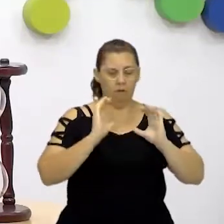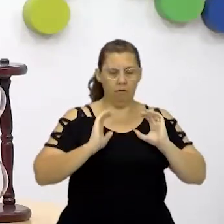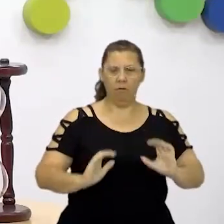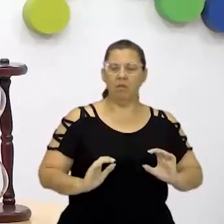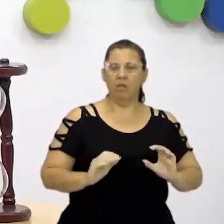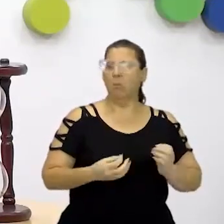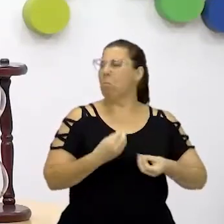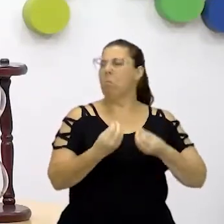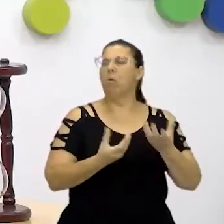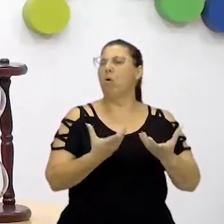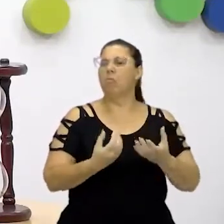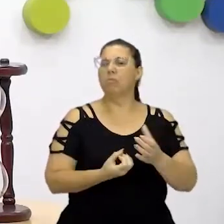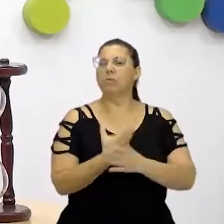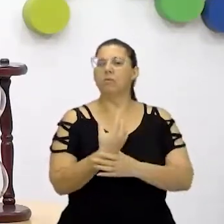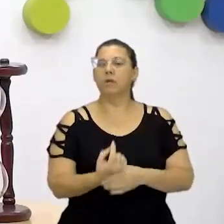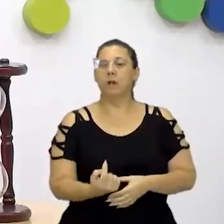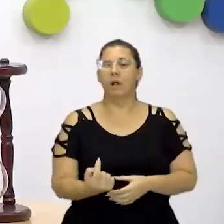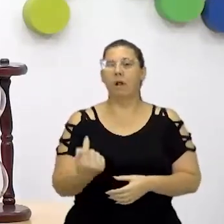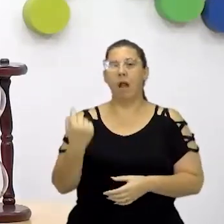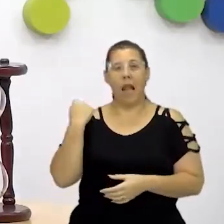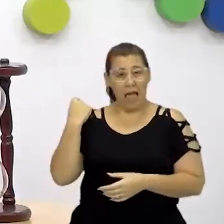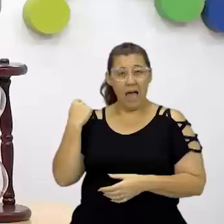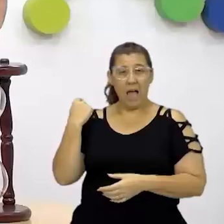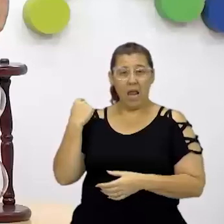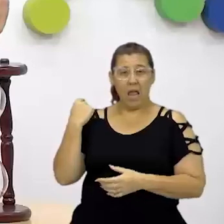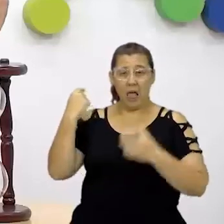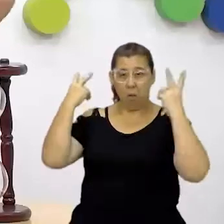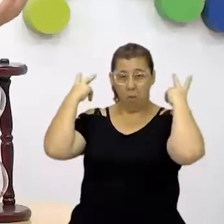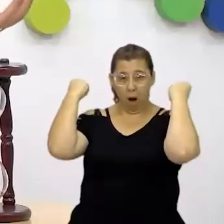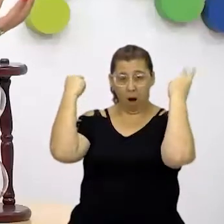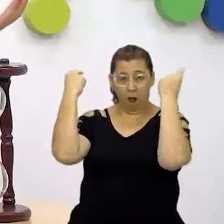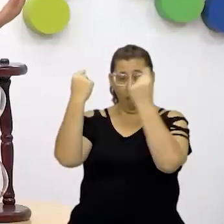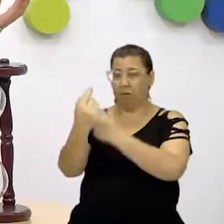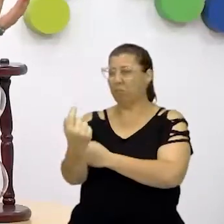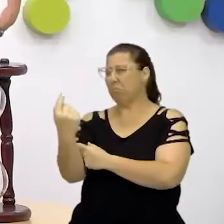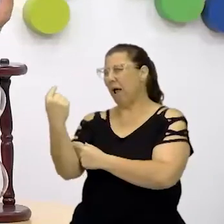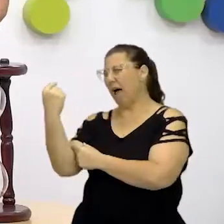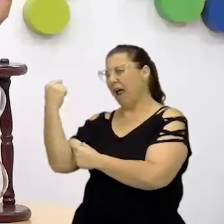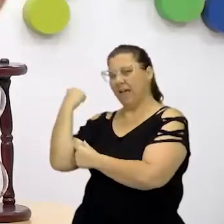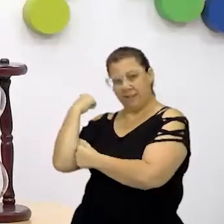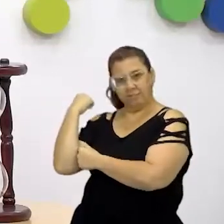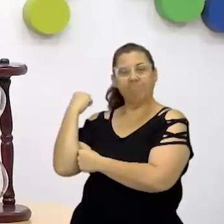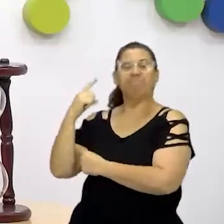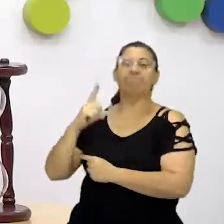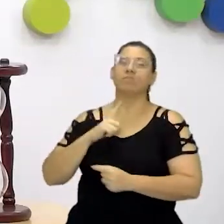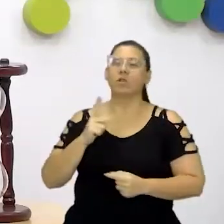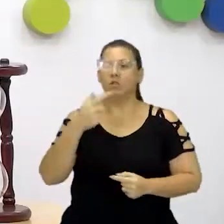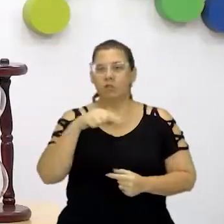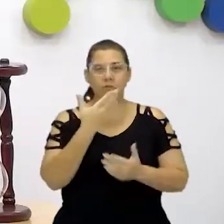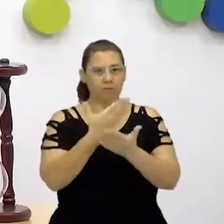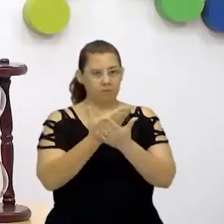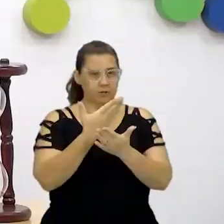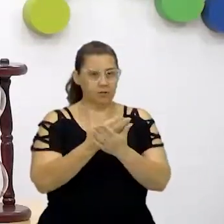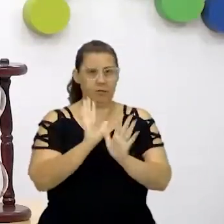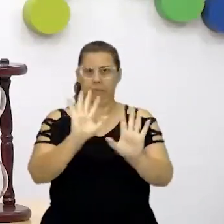de onde vem? Lá da Grécia Antiga. A gente tem lá na Grécia Antiga. Vocês vão estudar, não se preocupem,